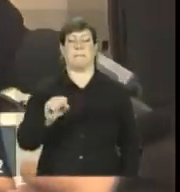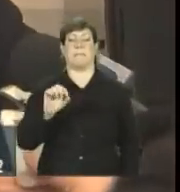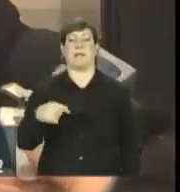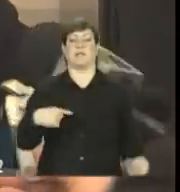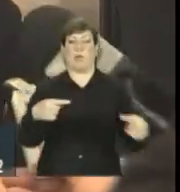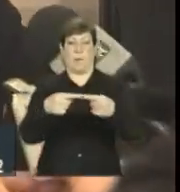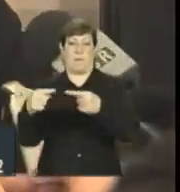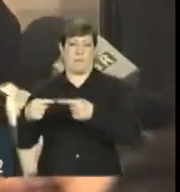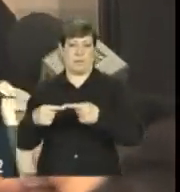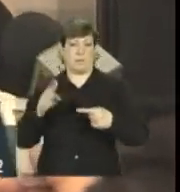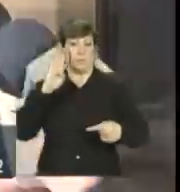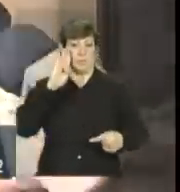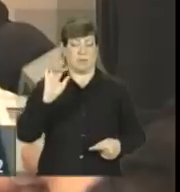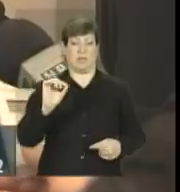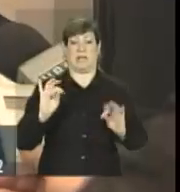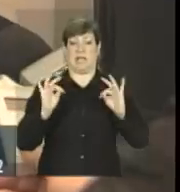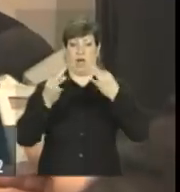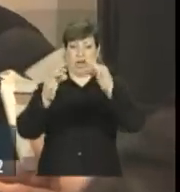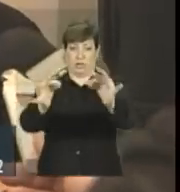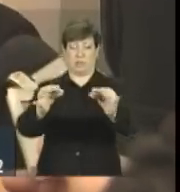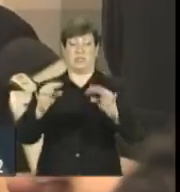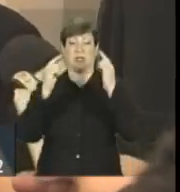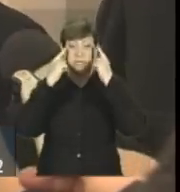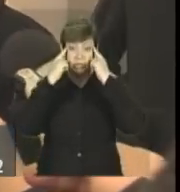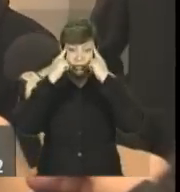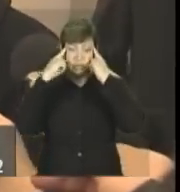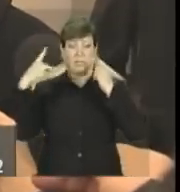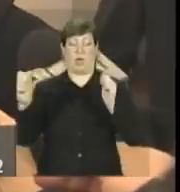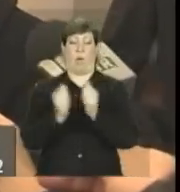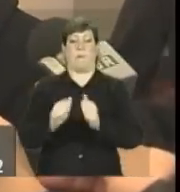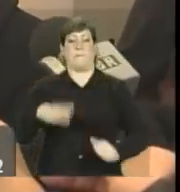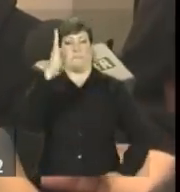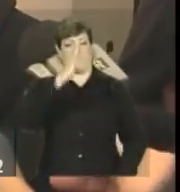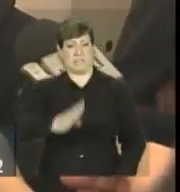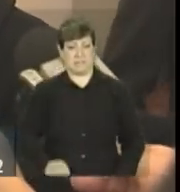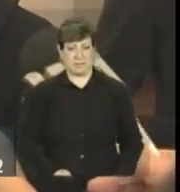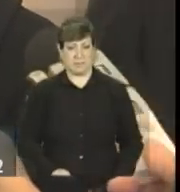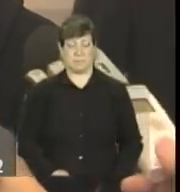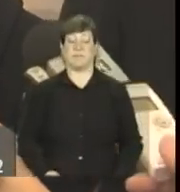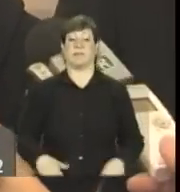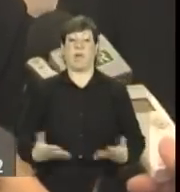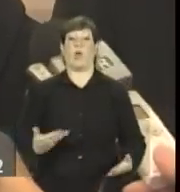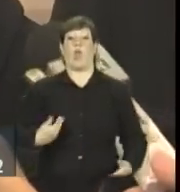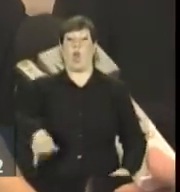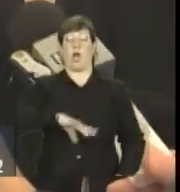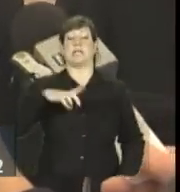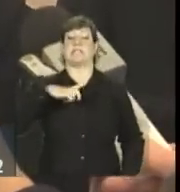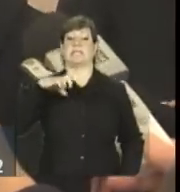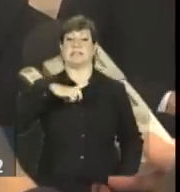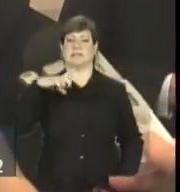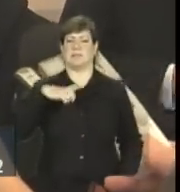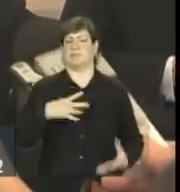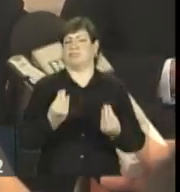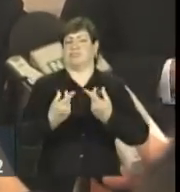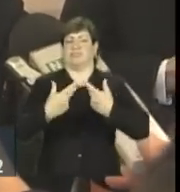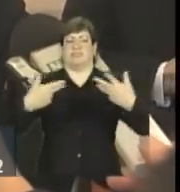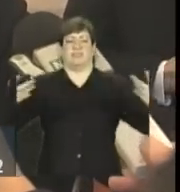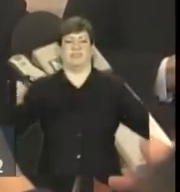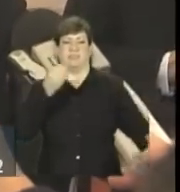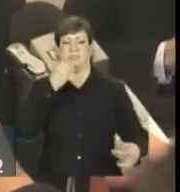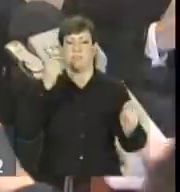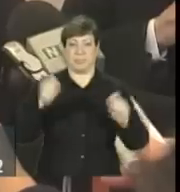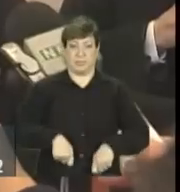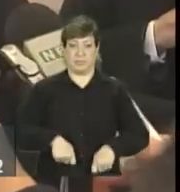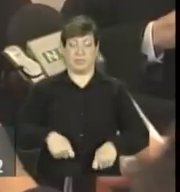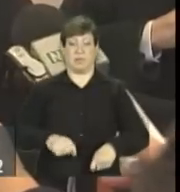combinação, sobretudo, da tecnologia do Japão com o Brasil. Nós temos um horizonte de possibilidades e o Japão